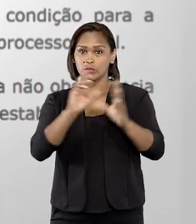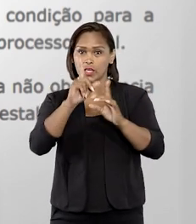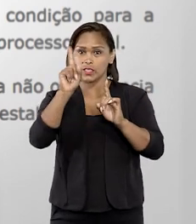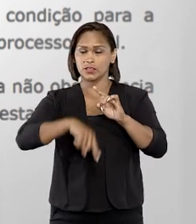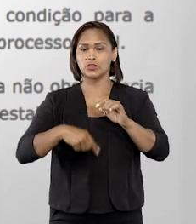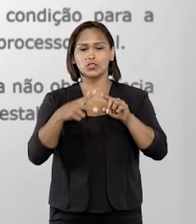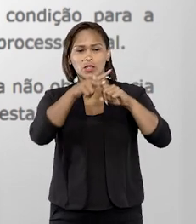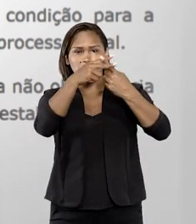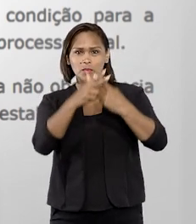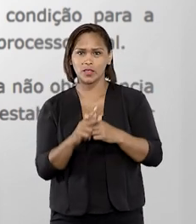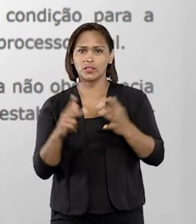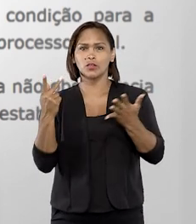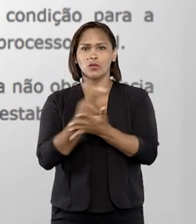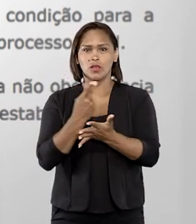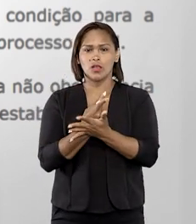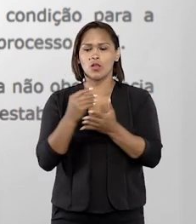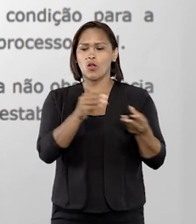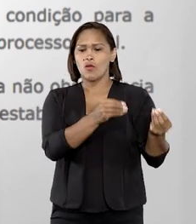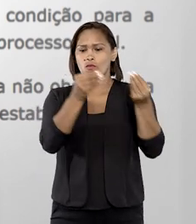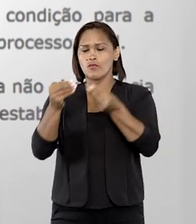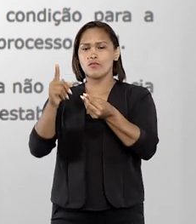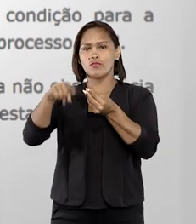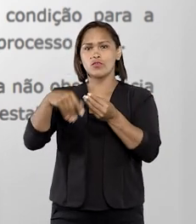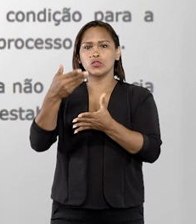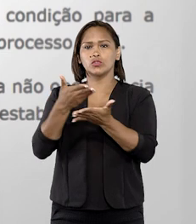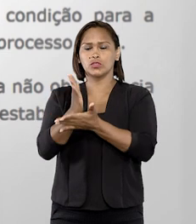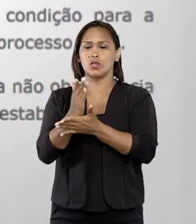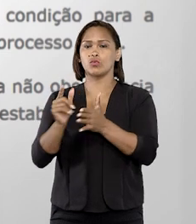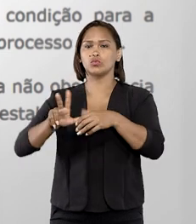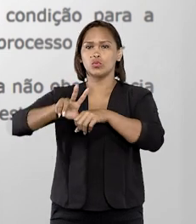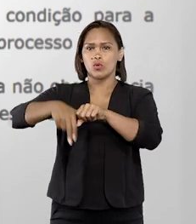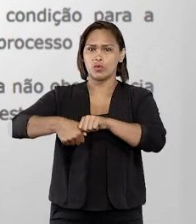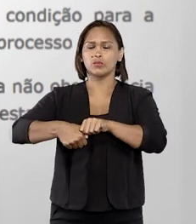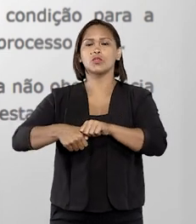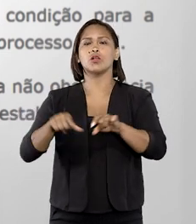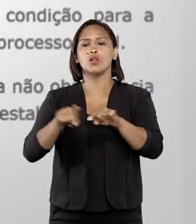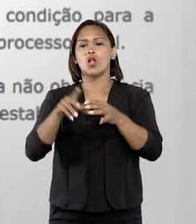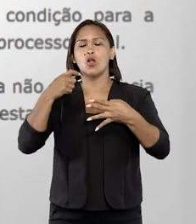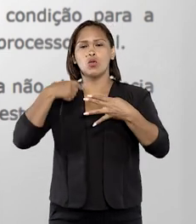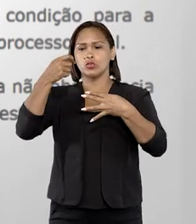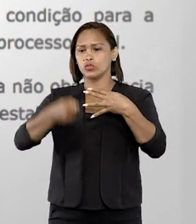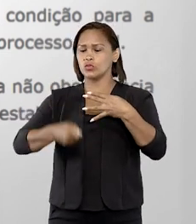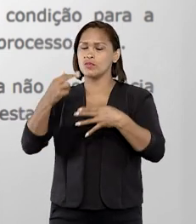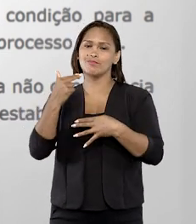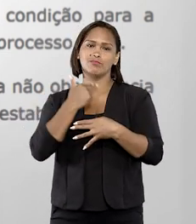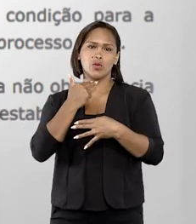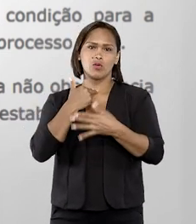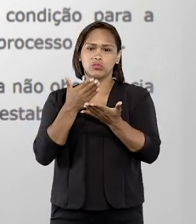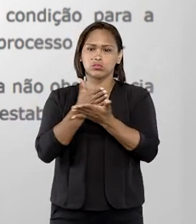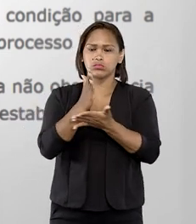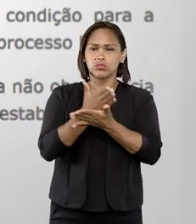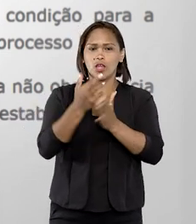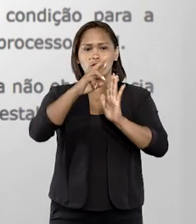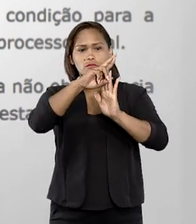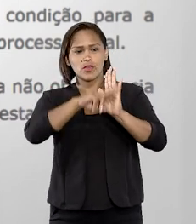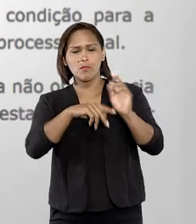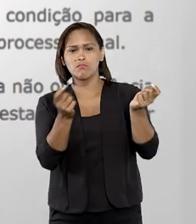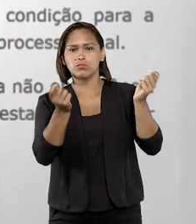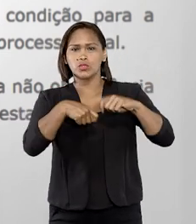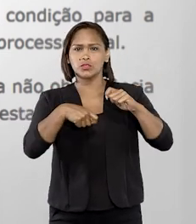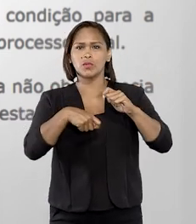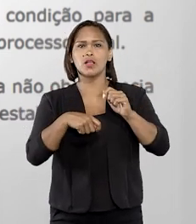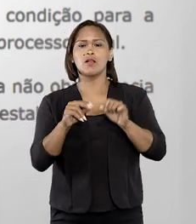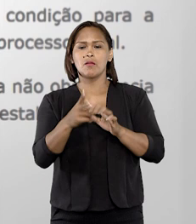expressa de reparação do dano ou de devolução do produto do ilícito, o juízo das execuções não pode inserir referida